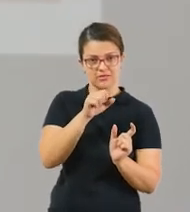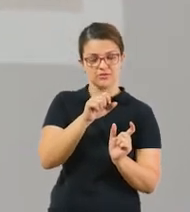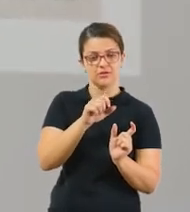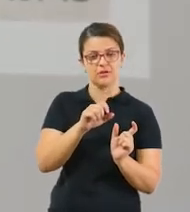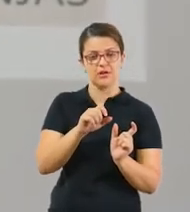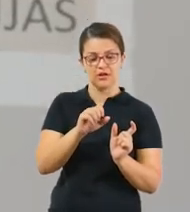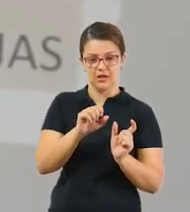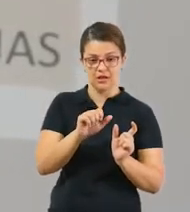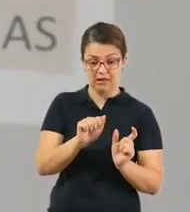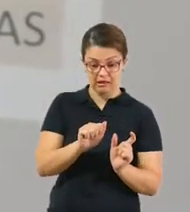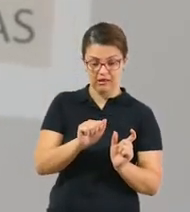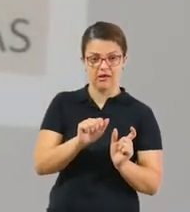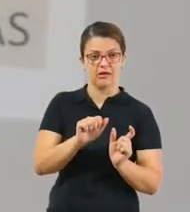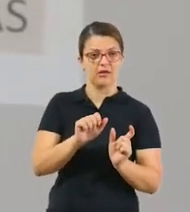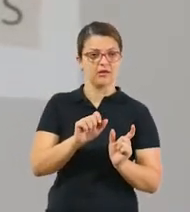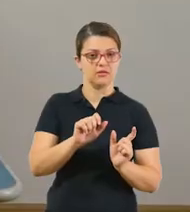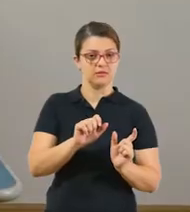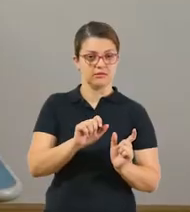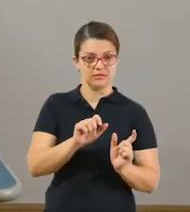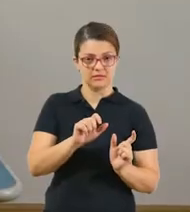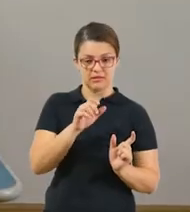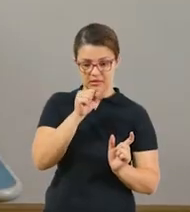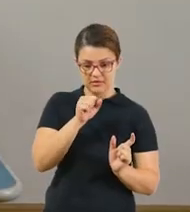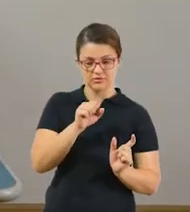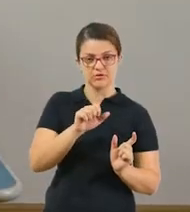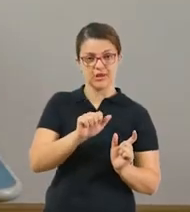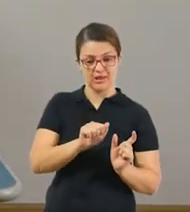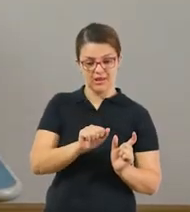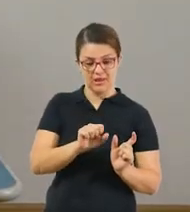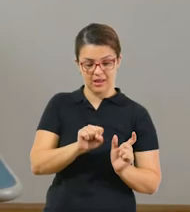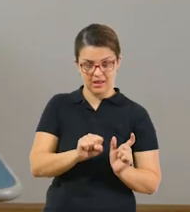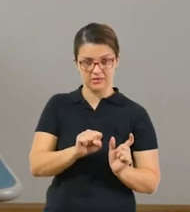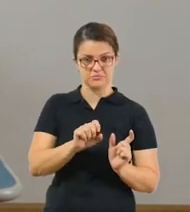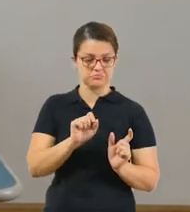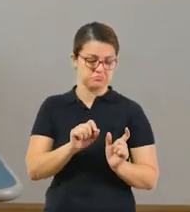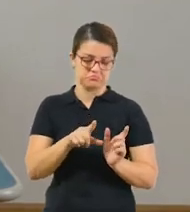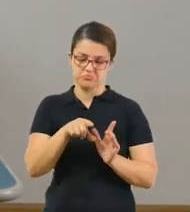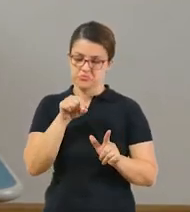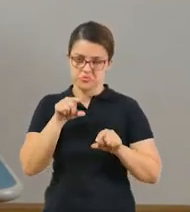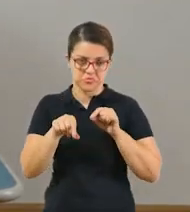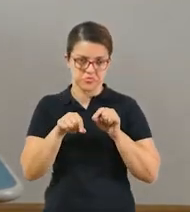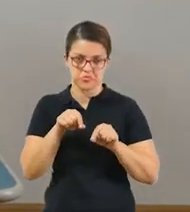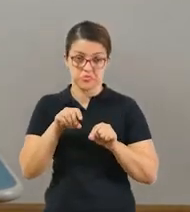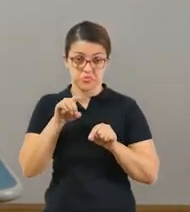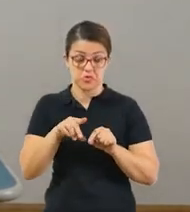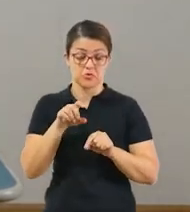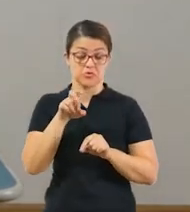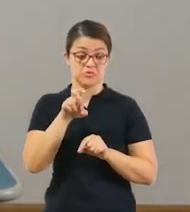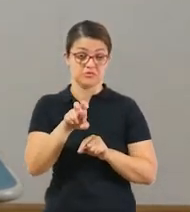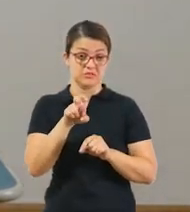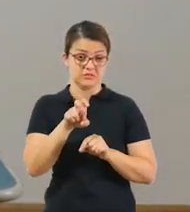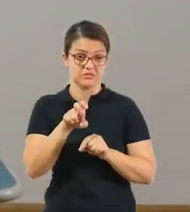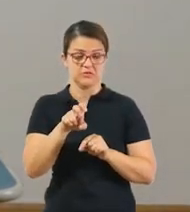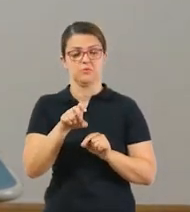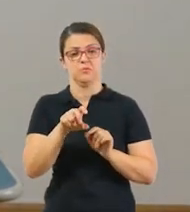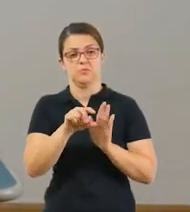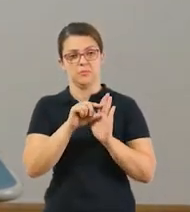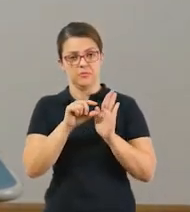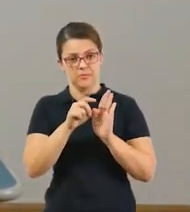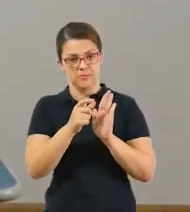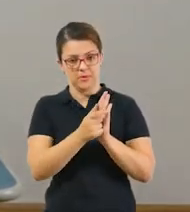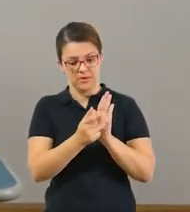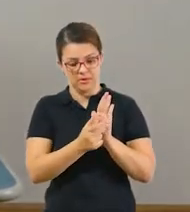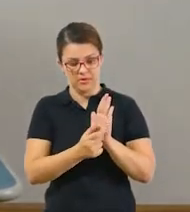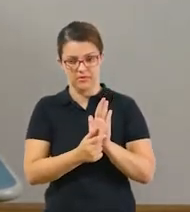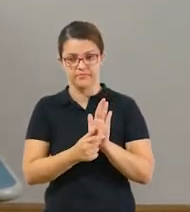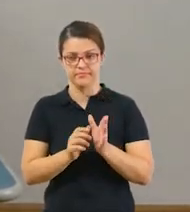Não precisa ser com todas palavras. Vocês podem selecionar aí umas cinco. Já está ótimo. E o termo 2 vai trabalhar com o